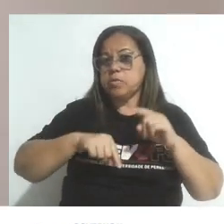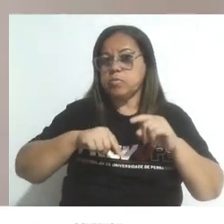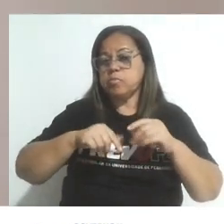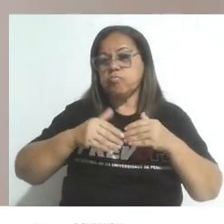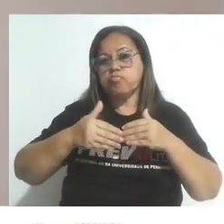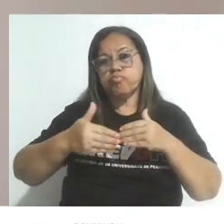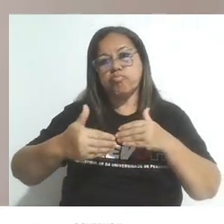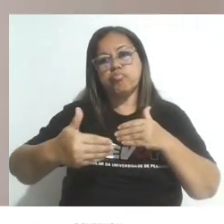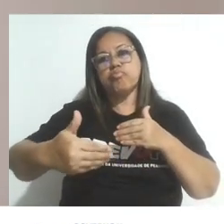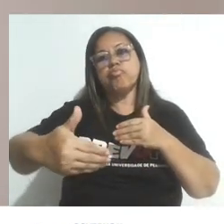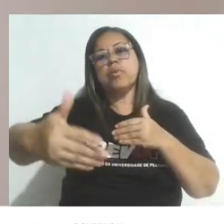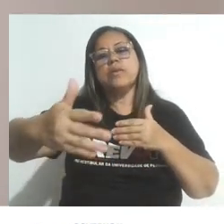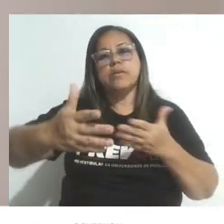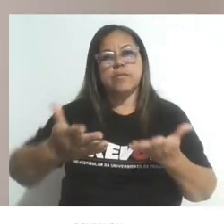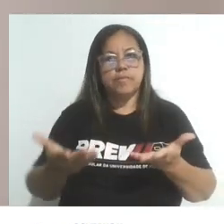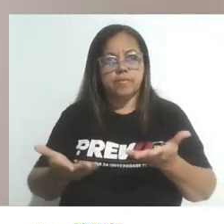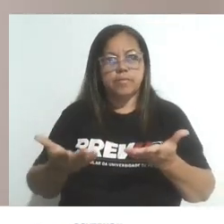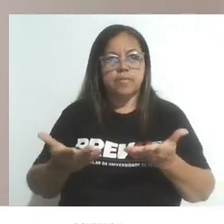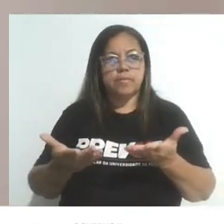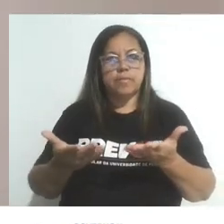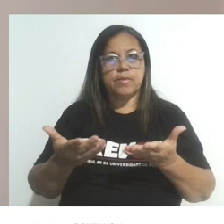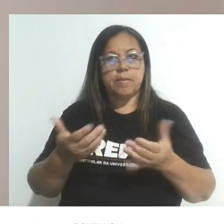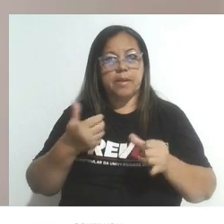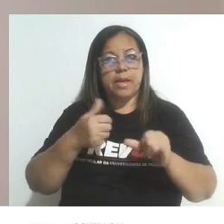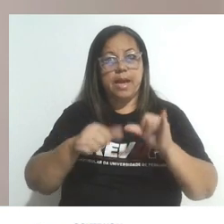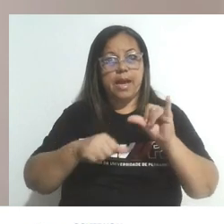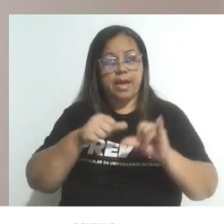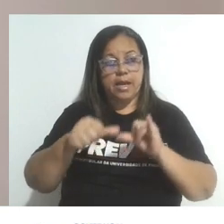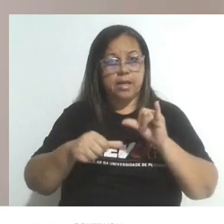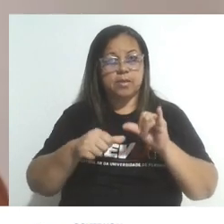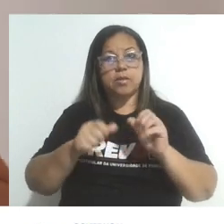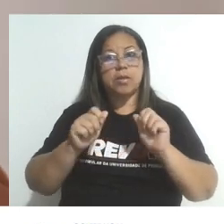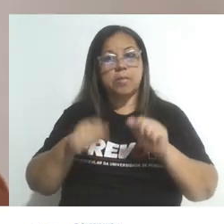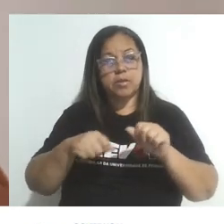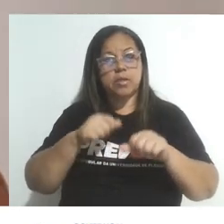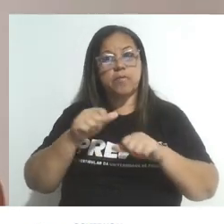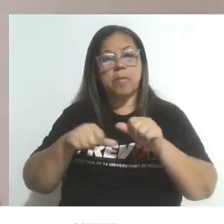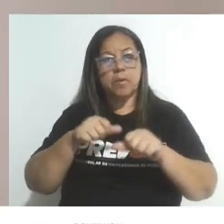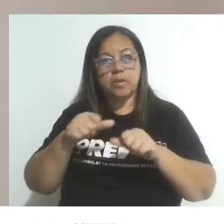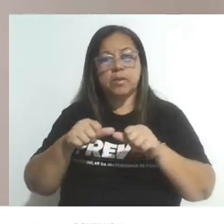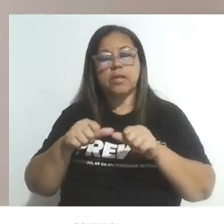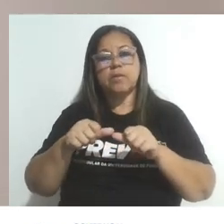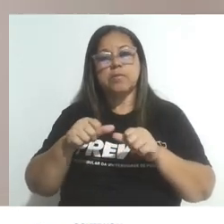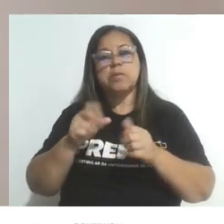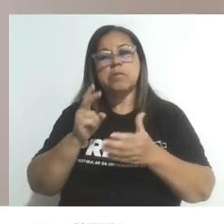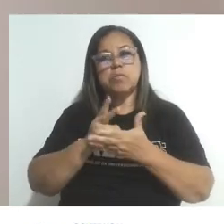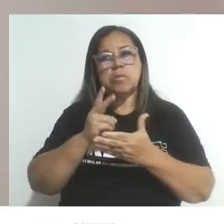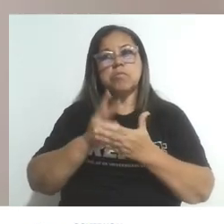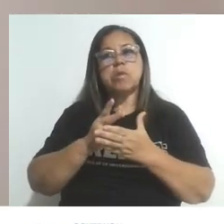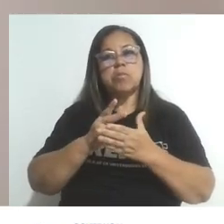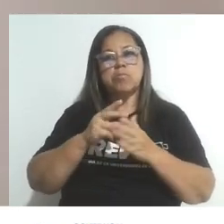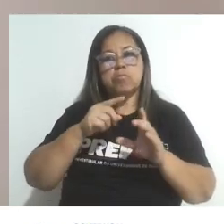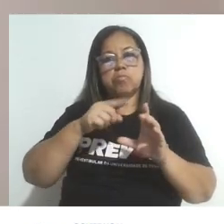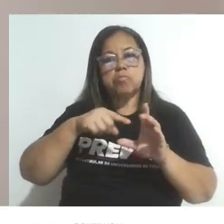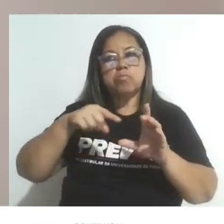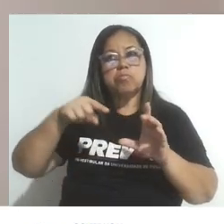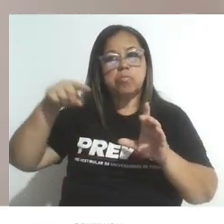tempo, para reações irreversíveis, vemos que as curvas sempre chegam a um patamar,